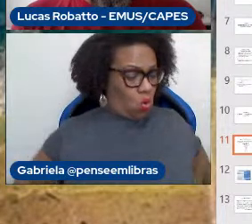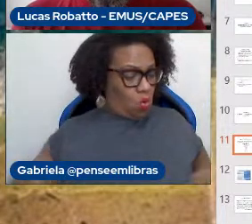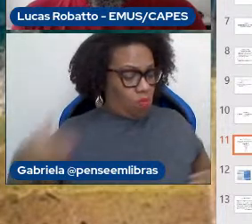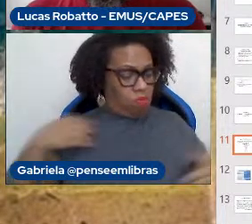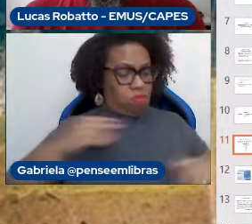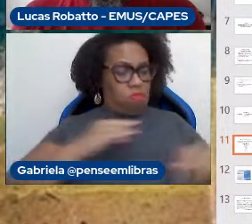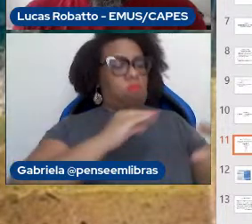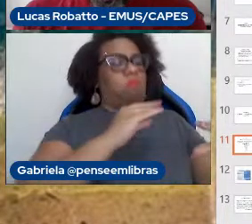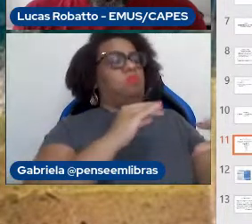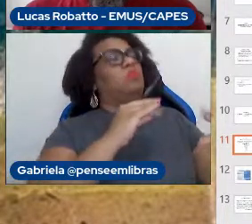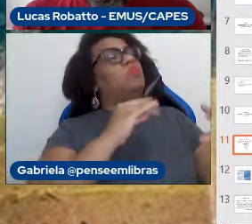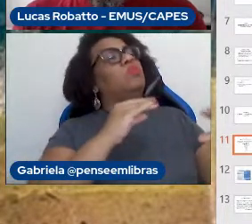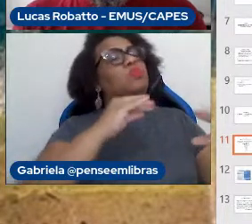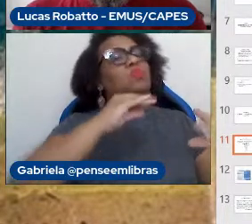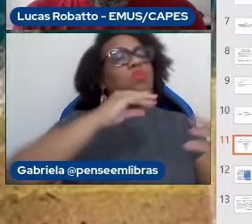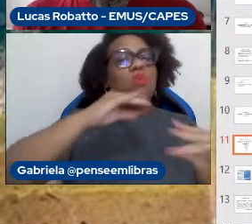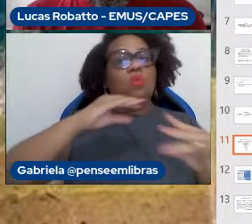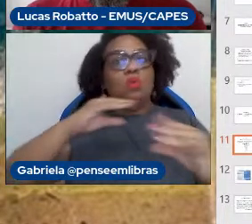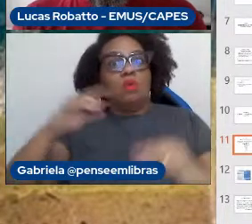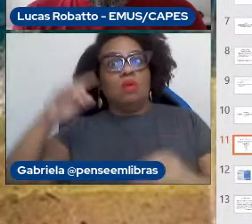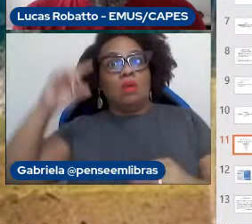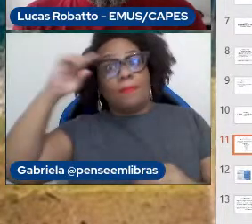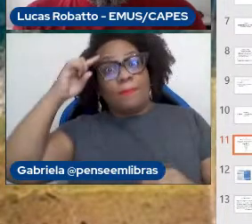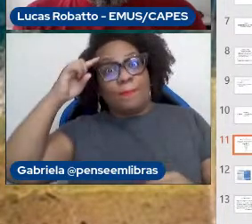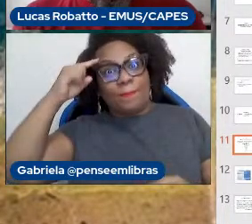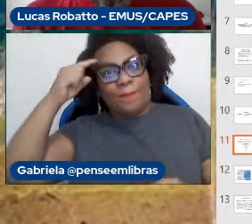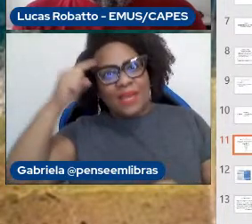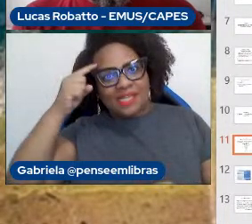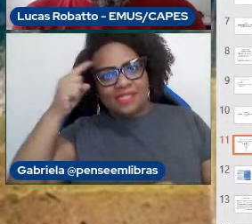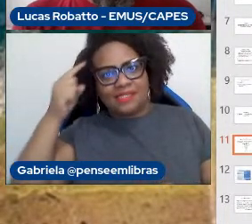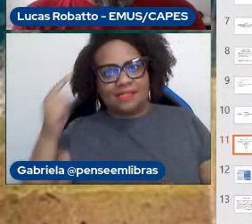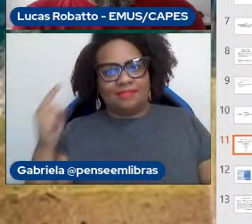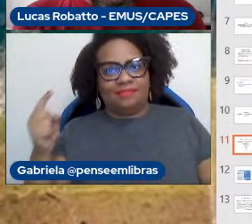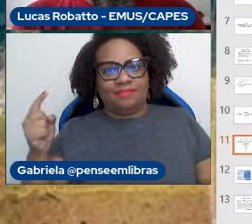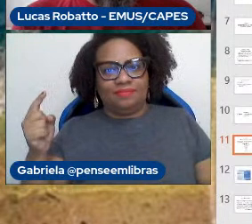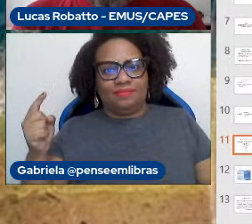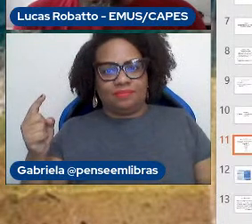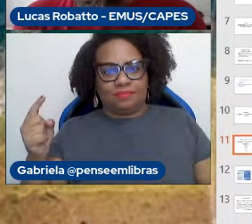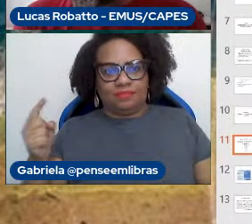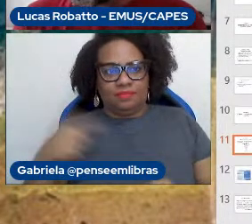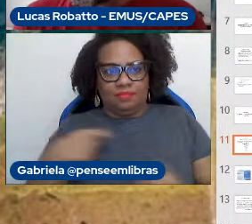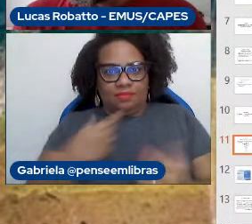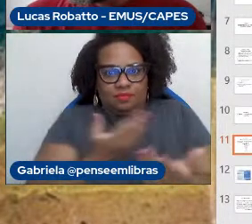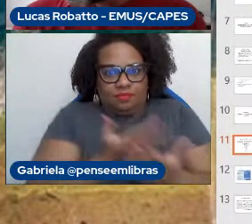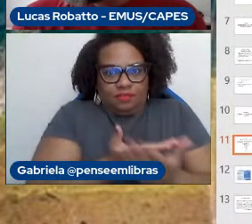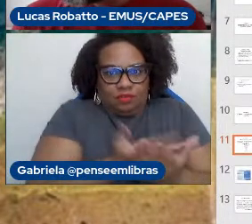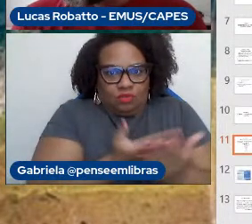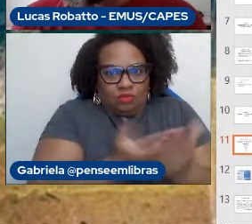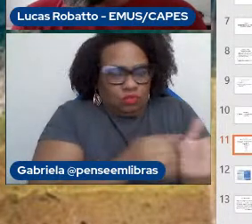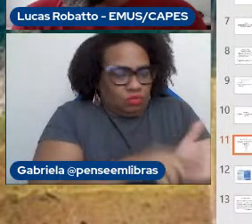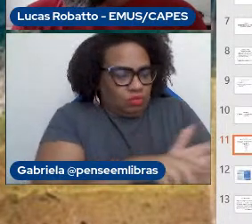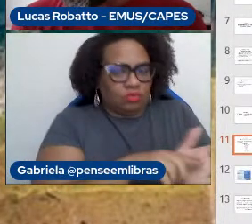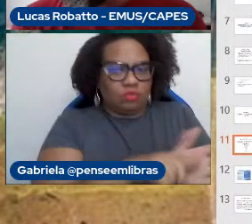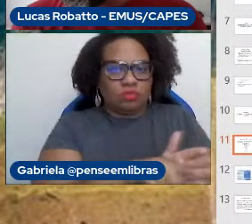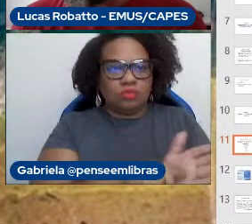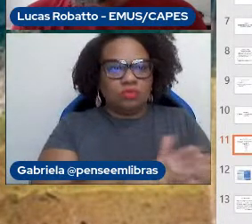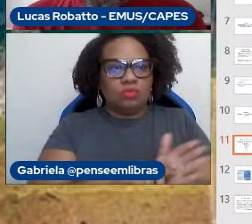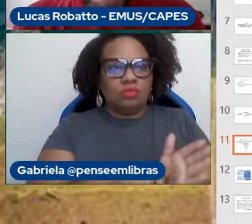pensa quando vai estudar, vai tocar. Então, são